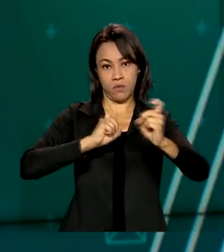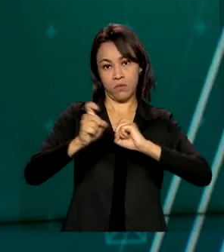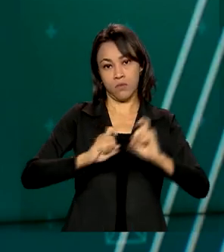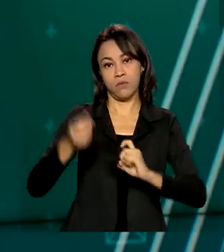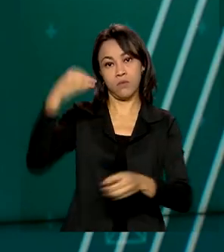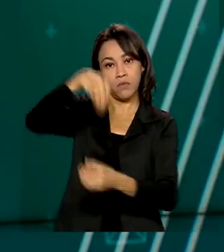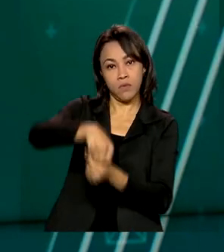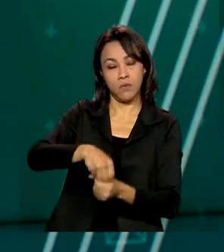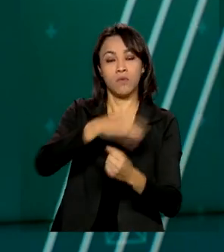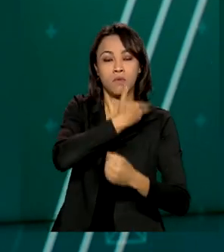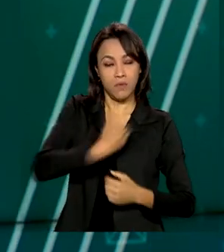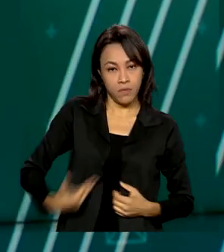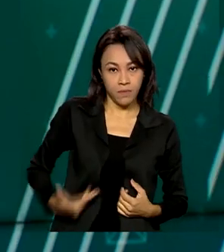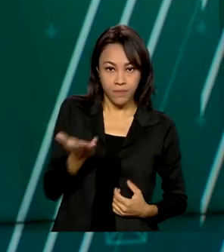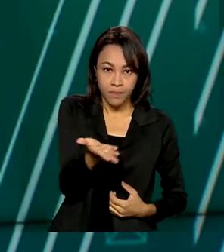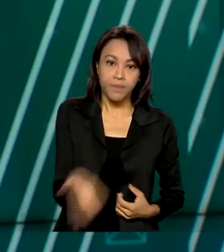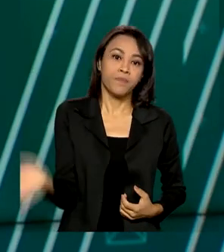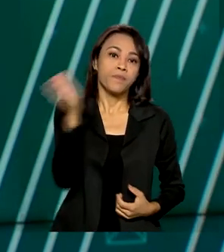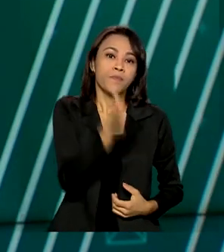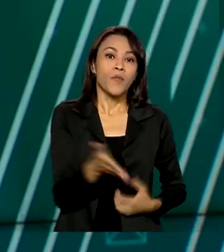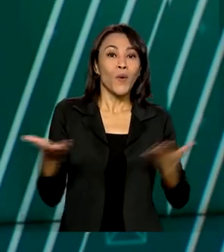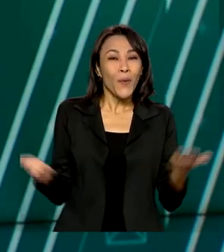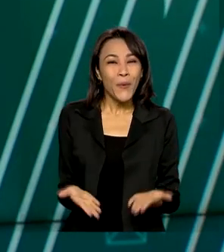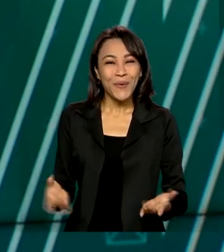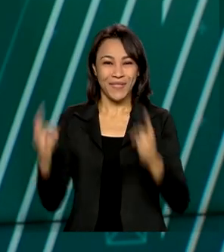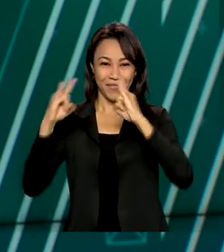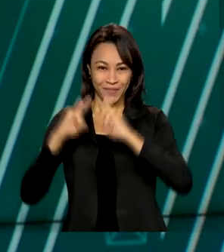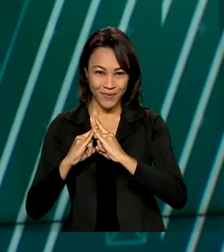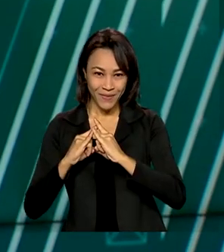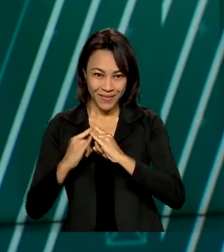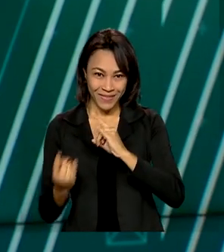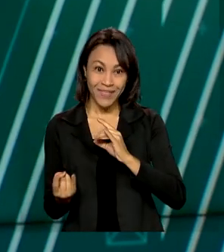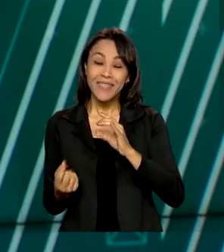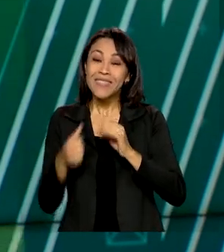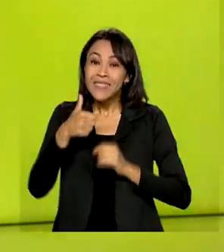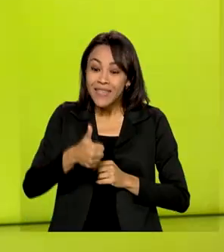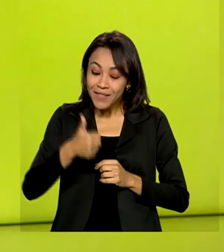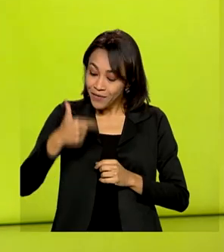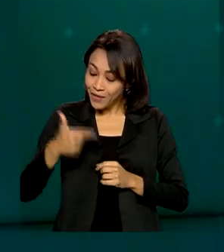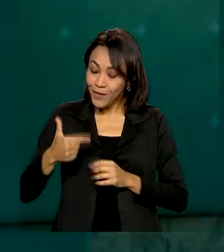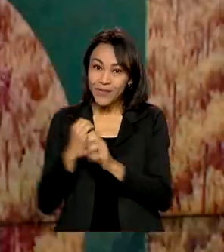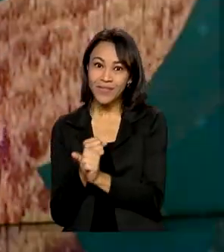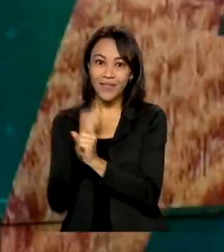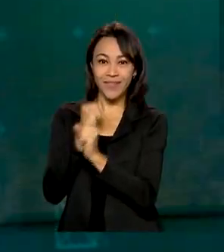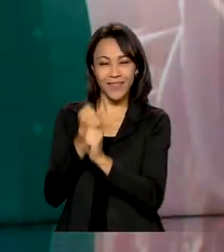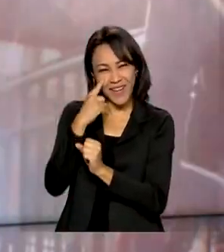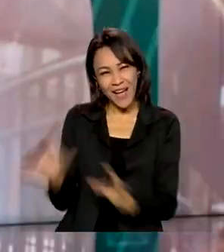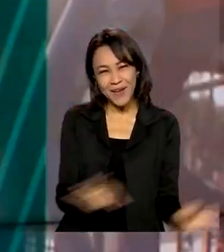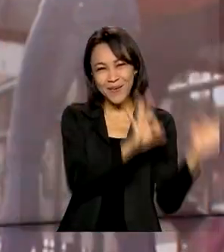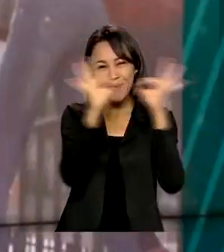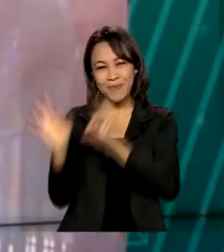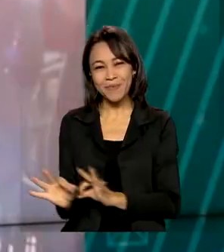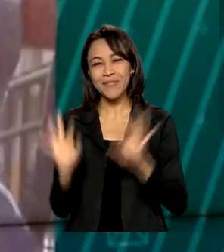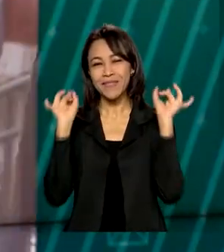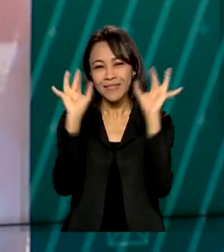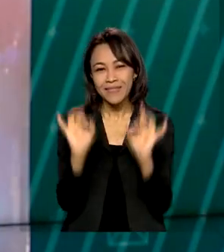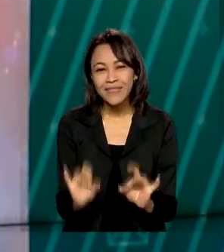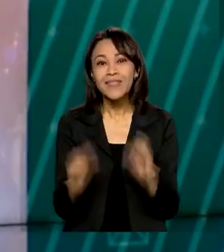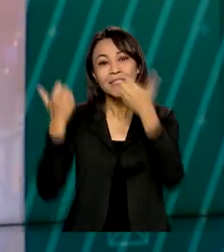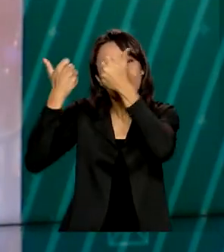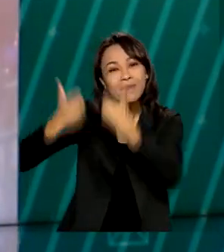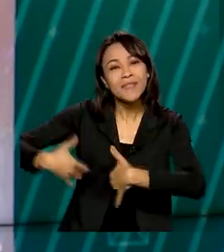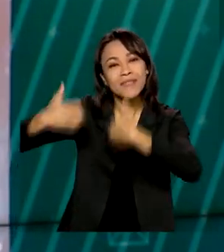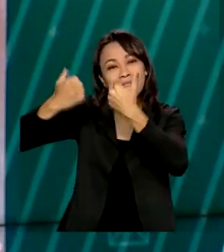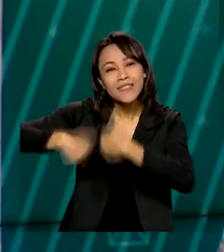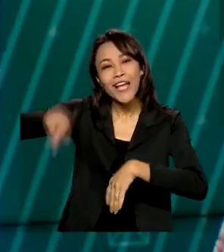A Fiocruz completa hoje 122 anos. Acompanhe agora com a gente uma reportagem especial que conta a história da